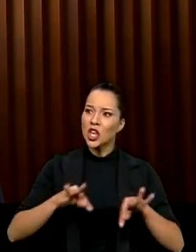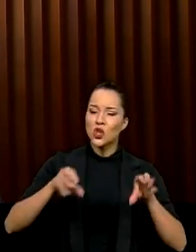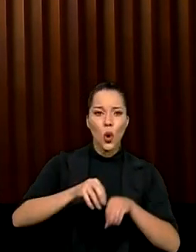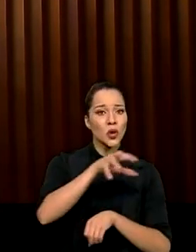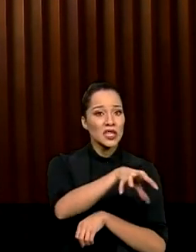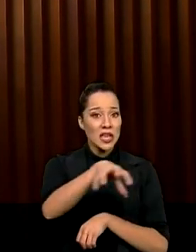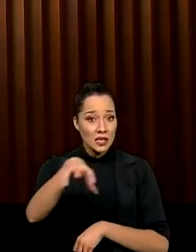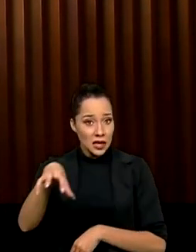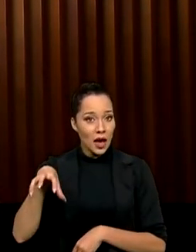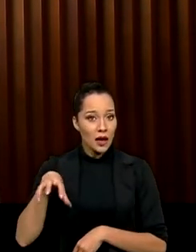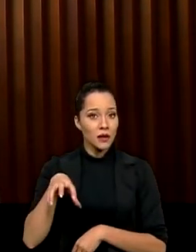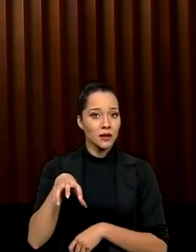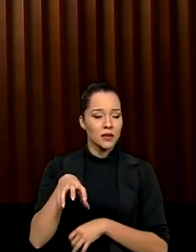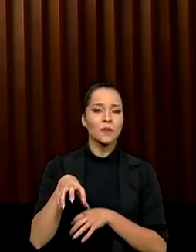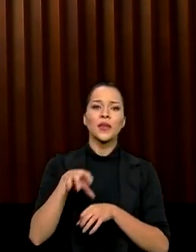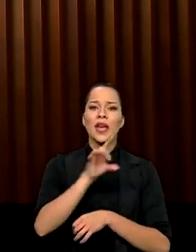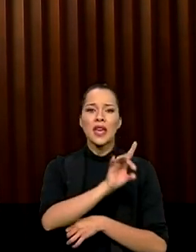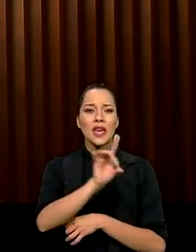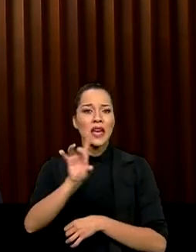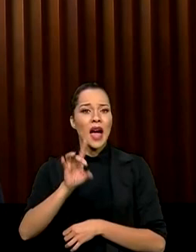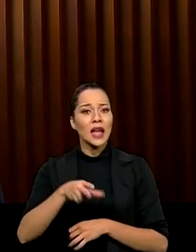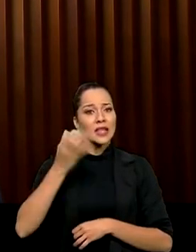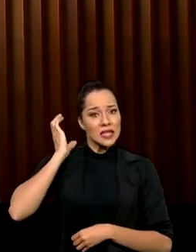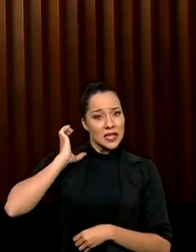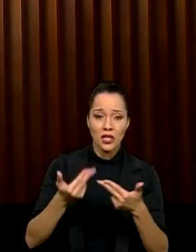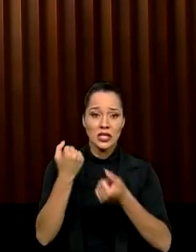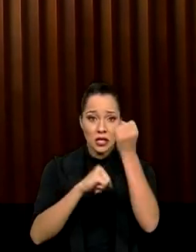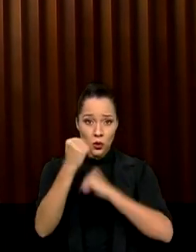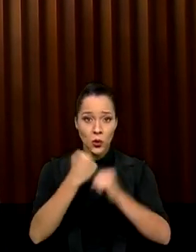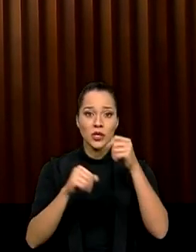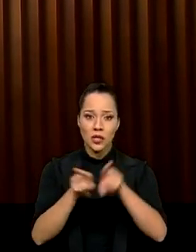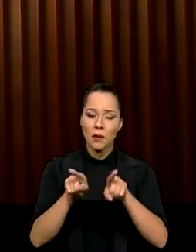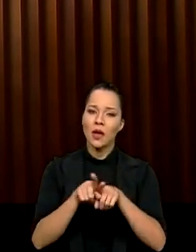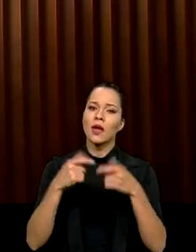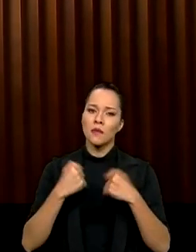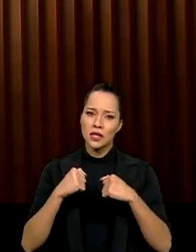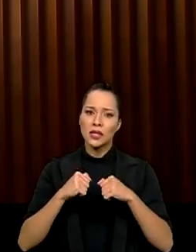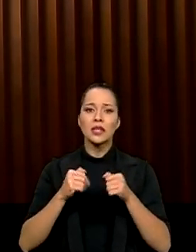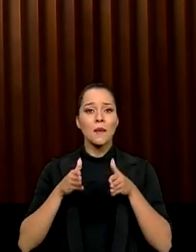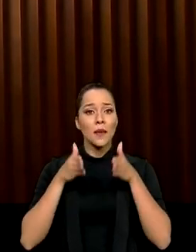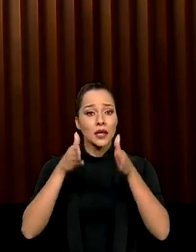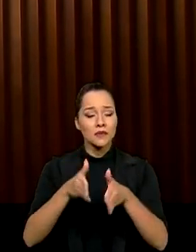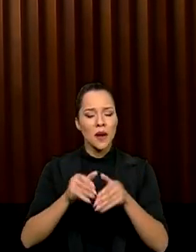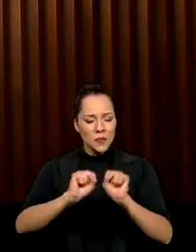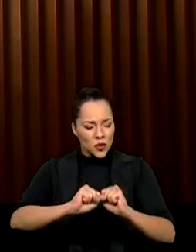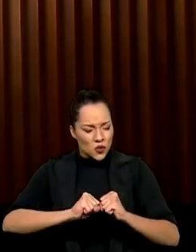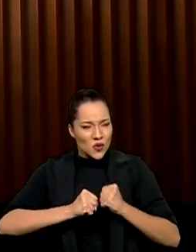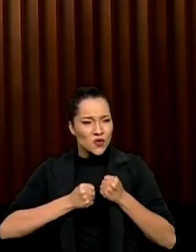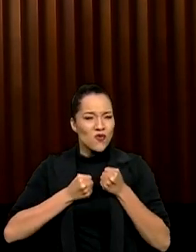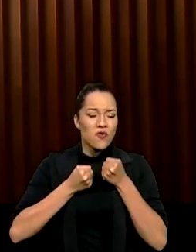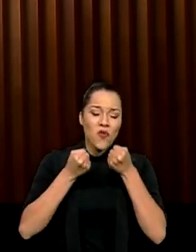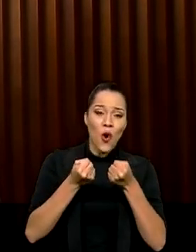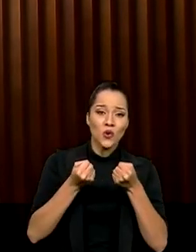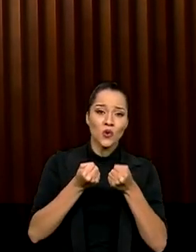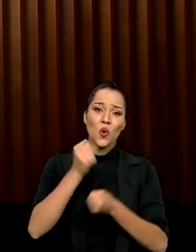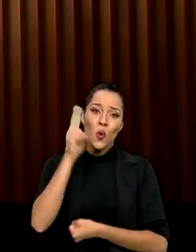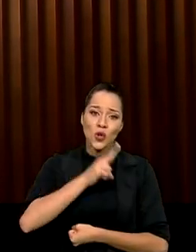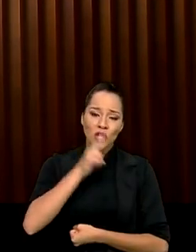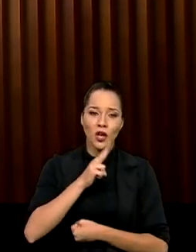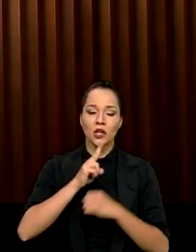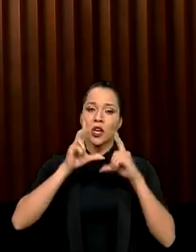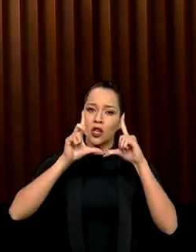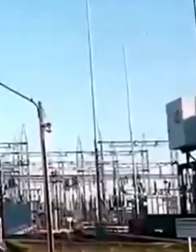as suas esferas, e cada cidadão consumidor, participemos de um esforço inadiável de